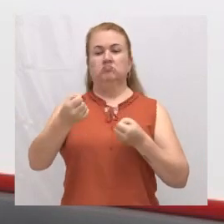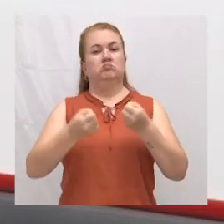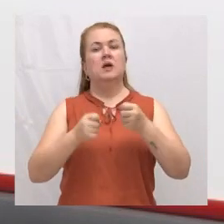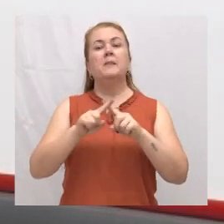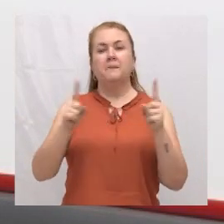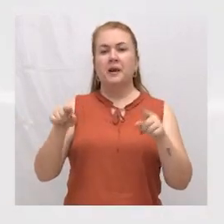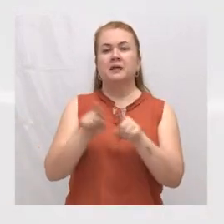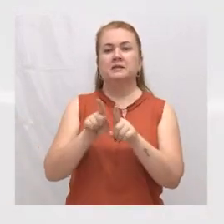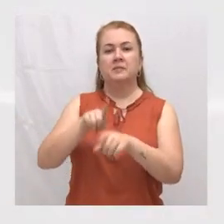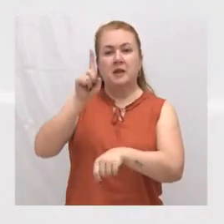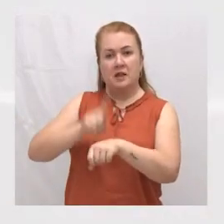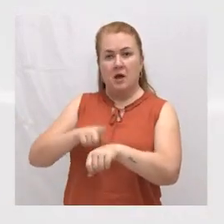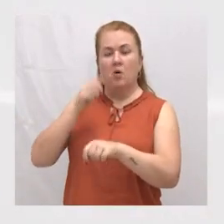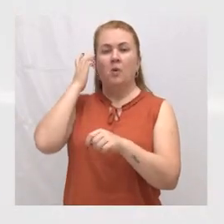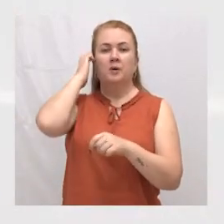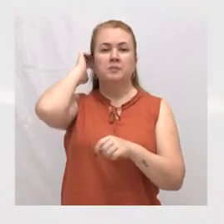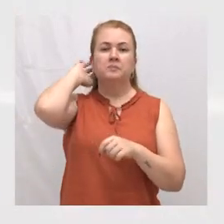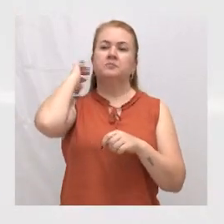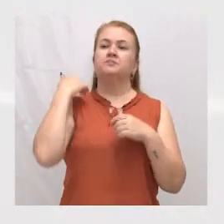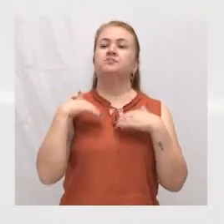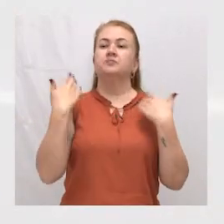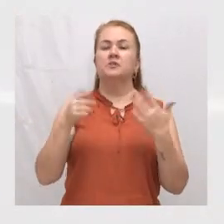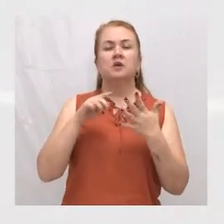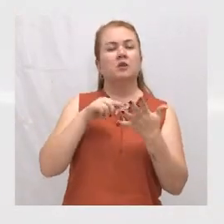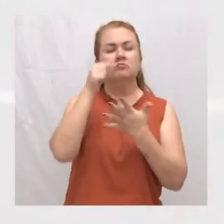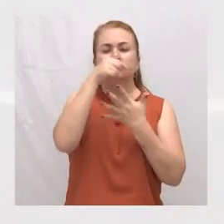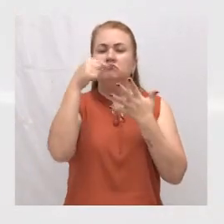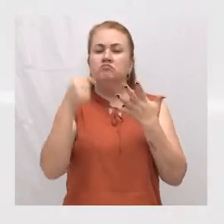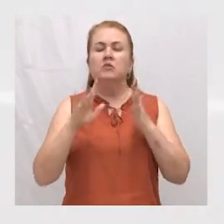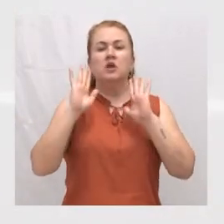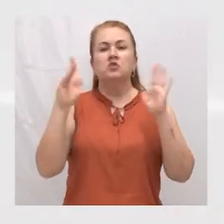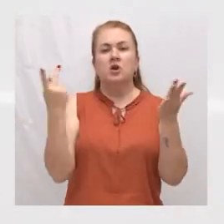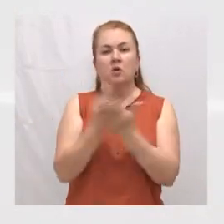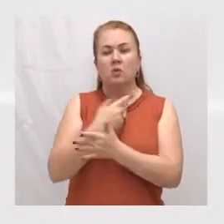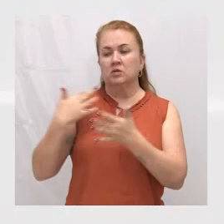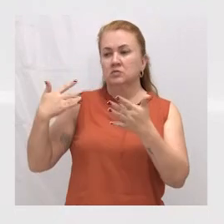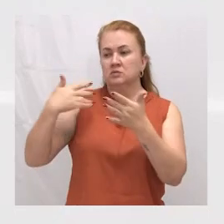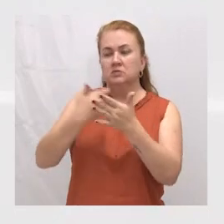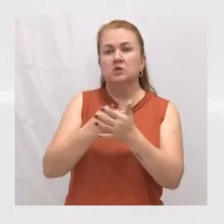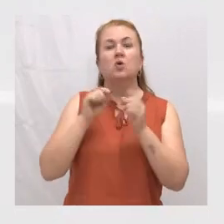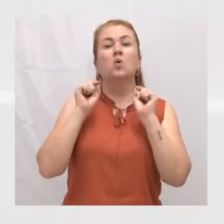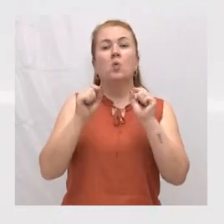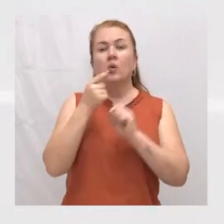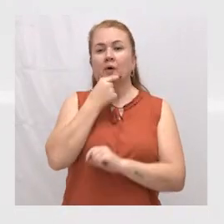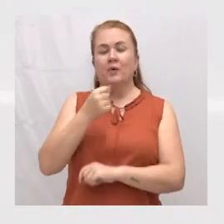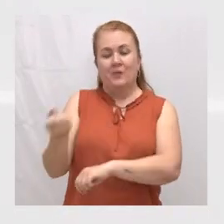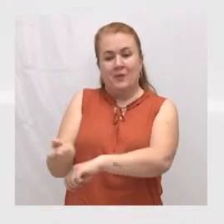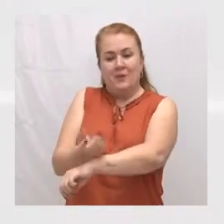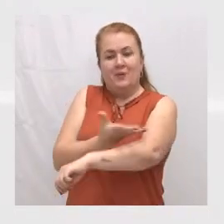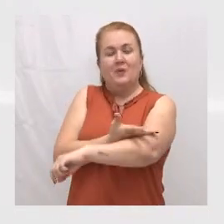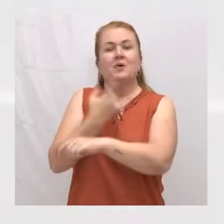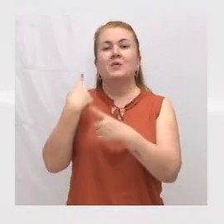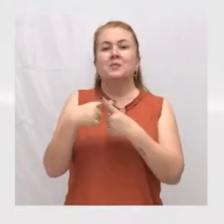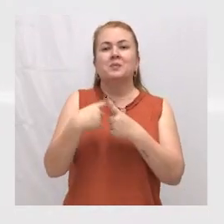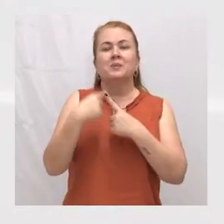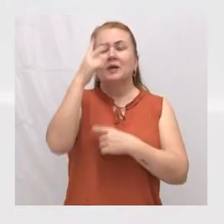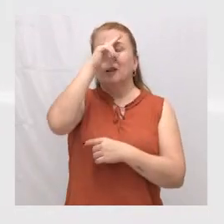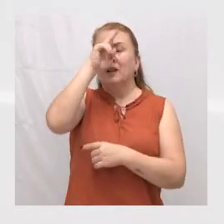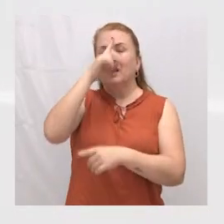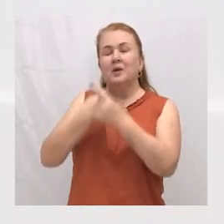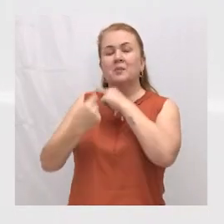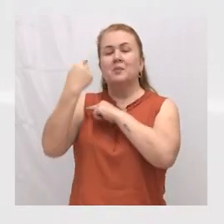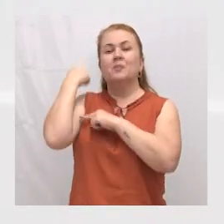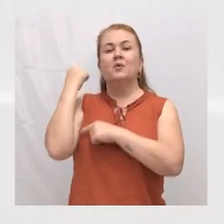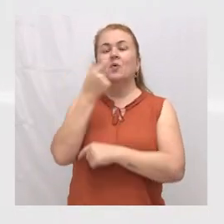procedimentos. Entre tantos atendimentos ao longo dos anos, ele ficou especialmente emocionado ao relembrar a